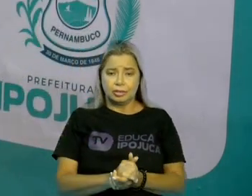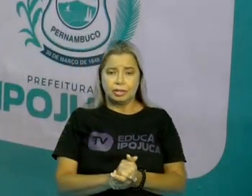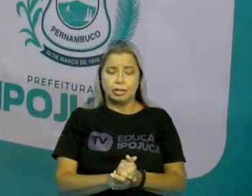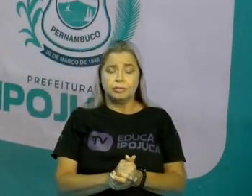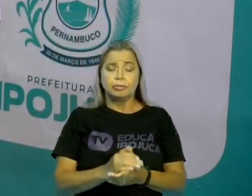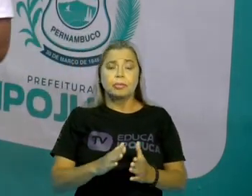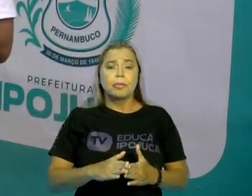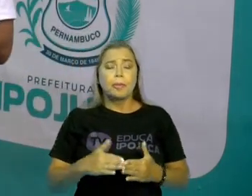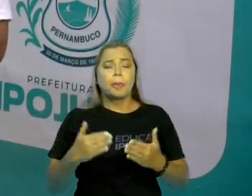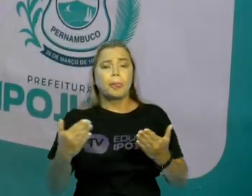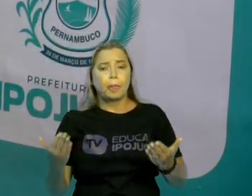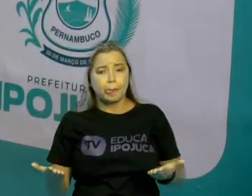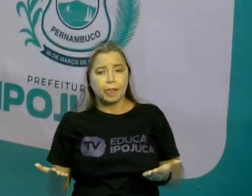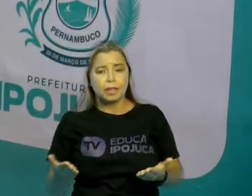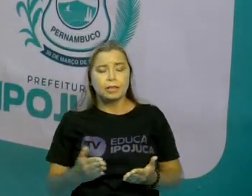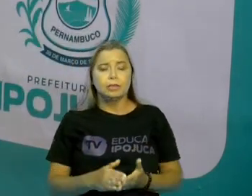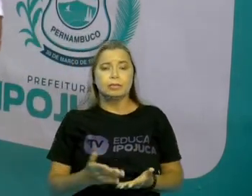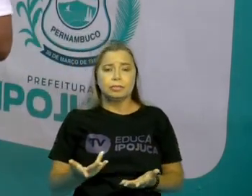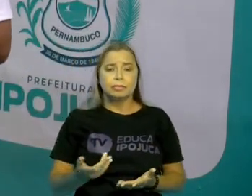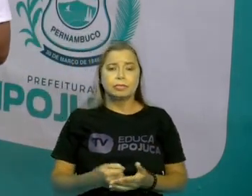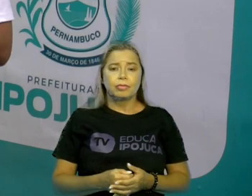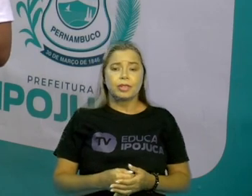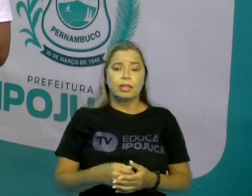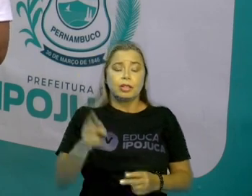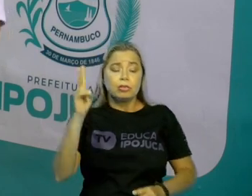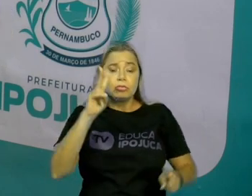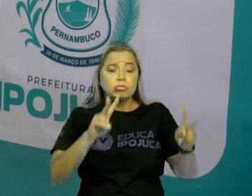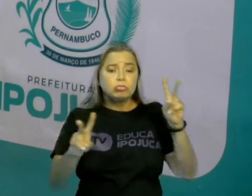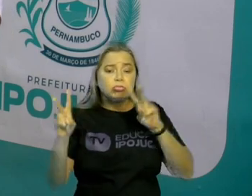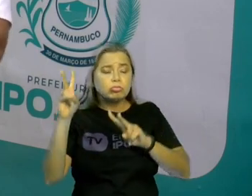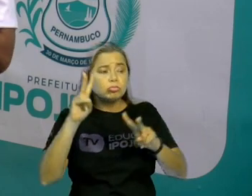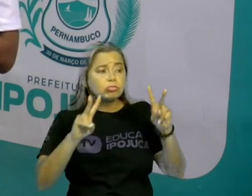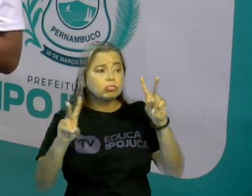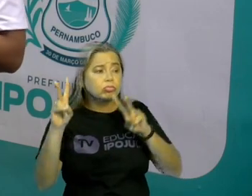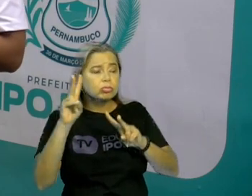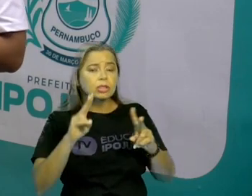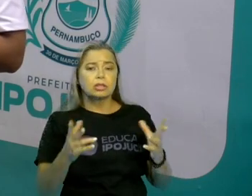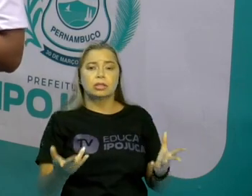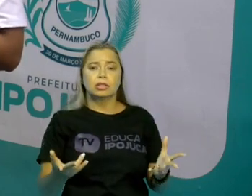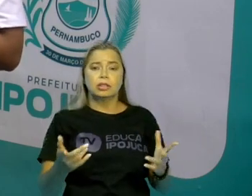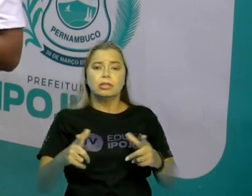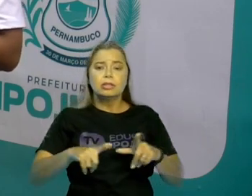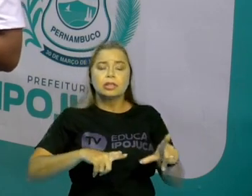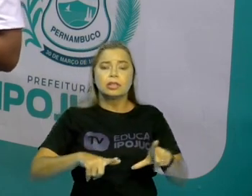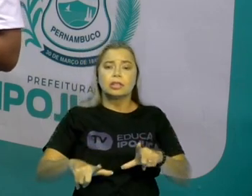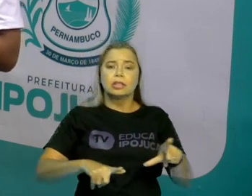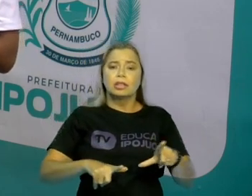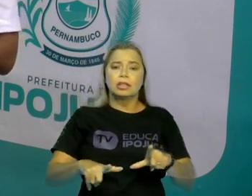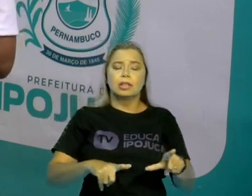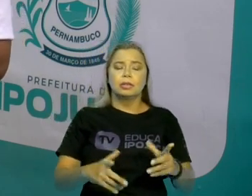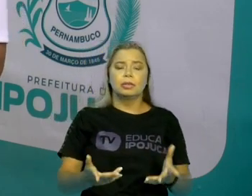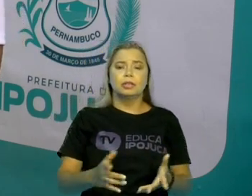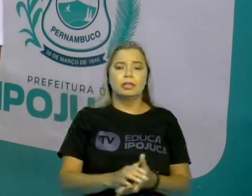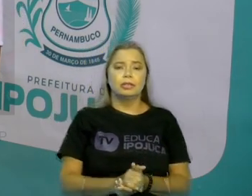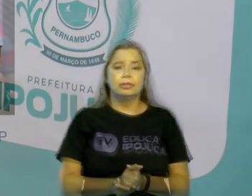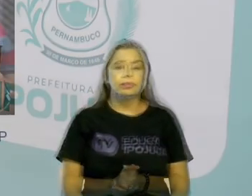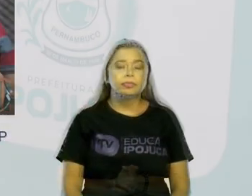aqui também, gente, é um trabalho de audiovisual e que muitas vezes a gente não conhece como um trabalho visual.